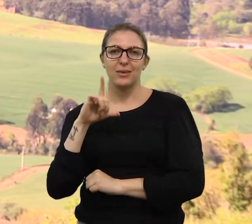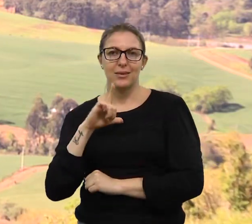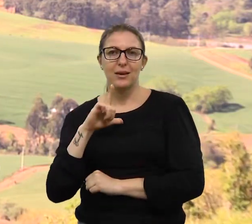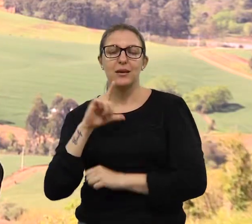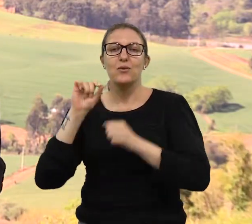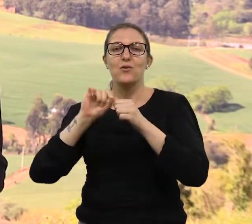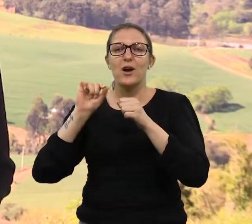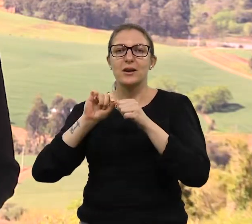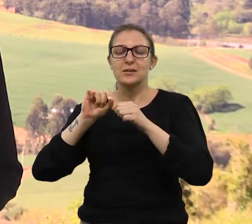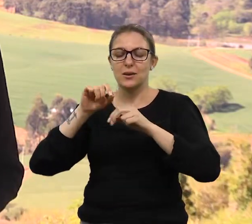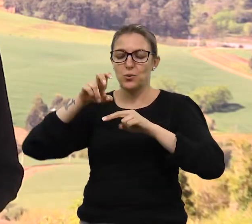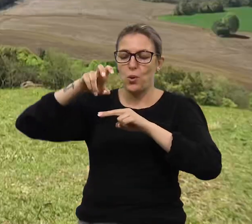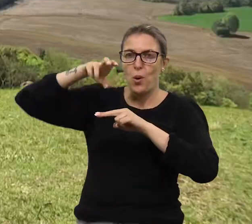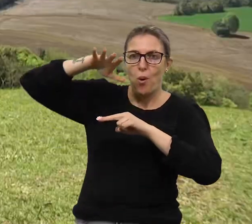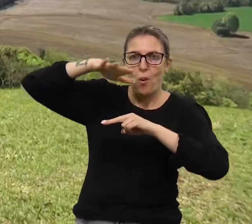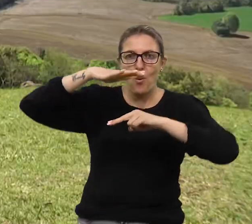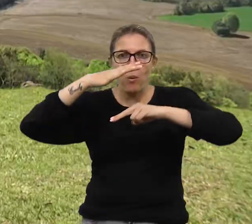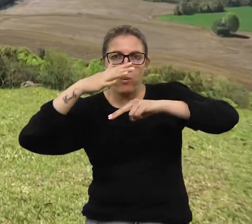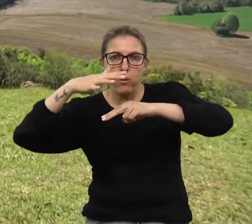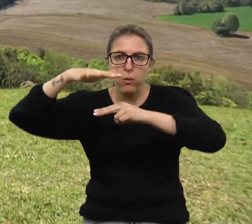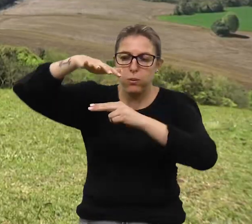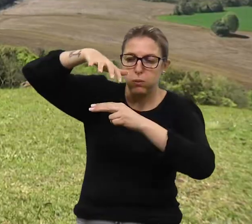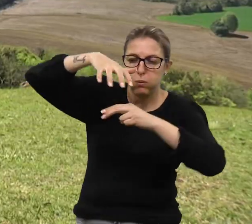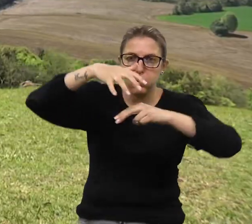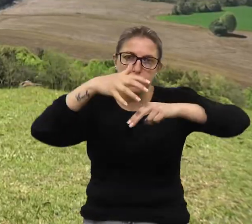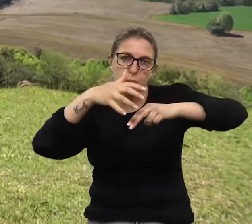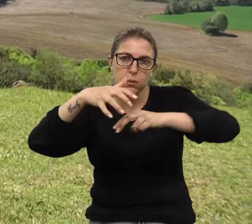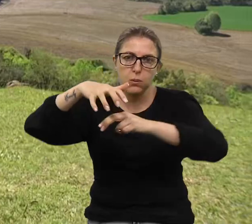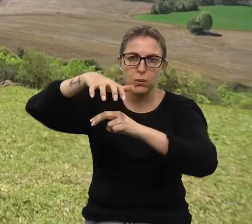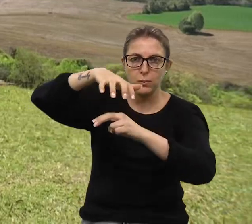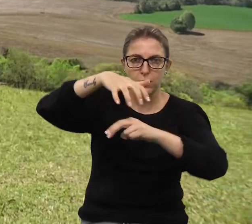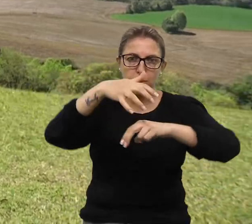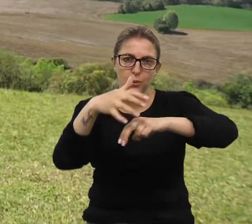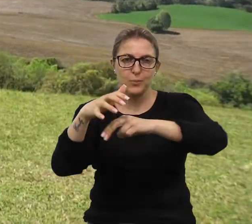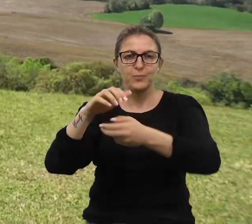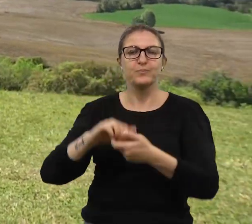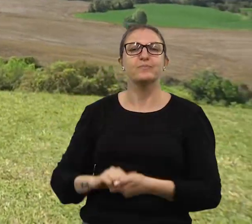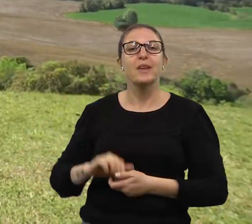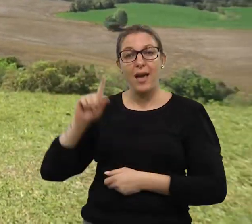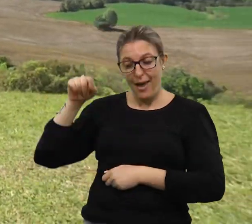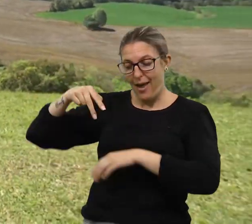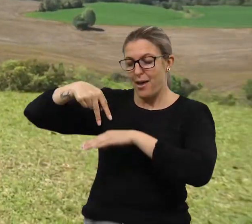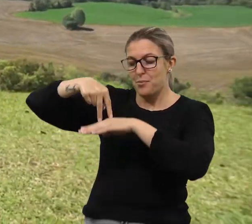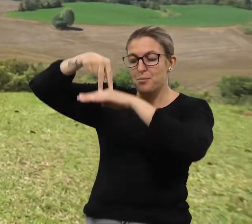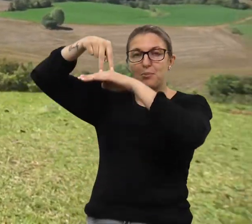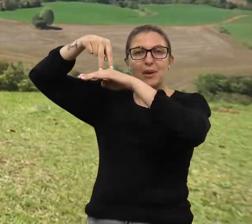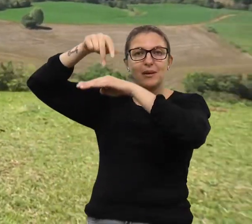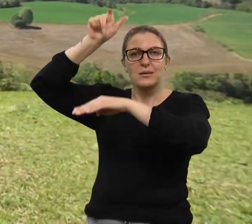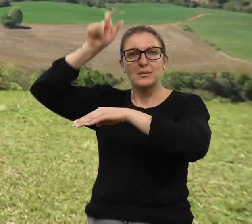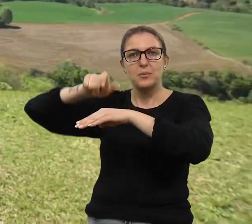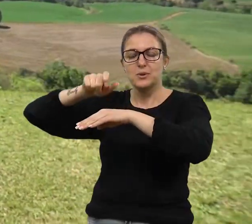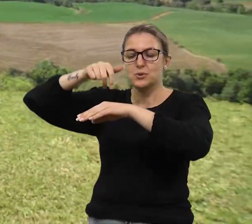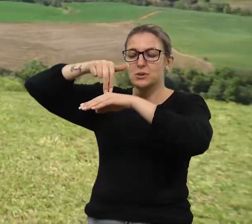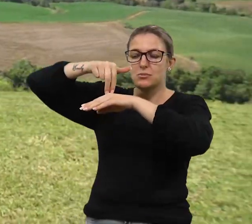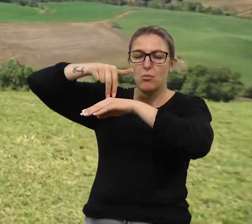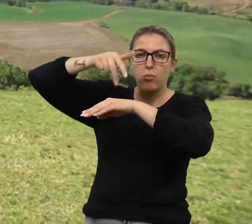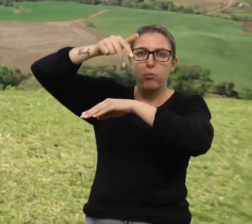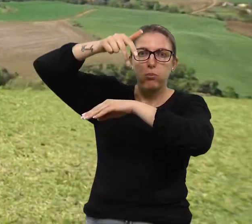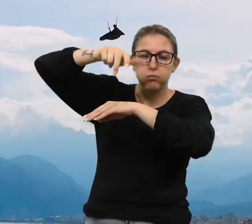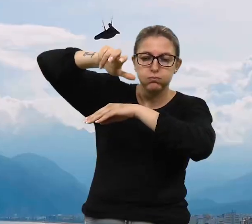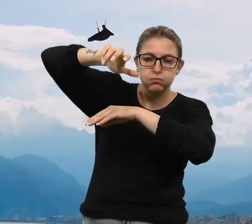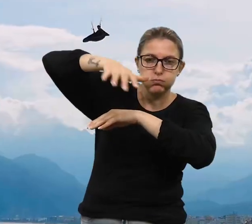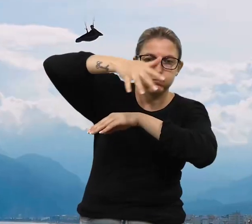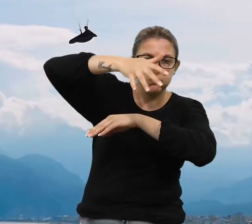parapeite te proporciona. É exatamente desse ponto que os amantes de adrenalina alçam seus